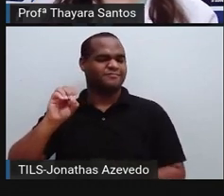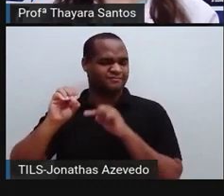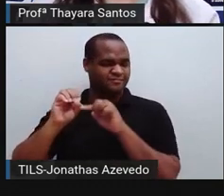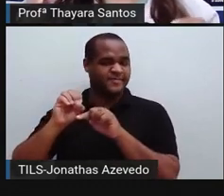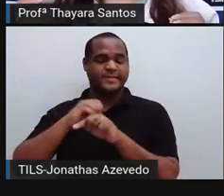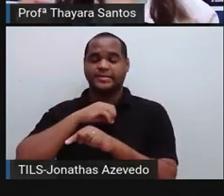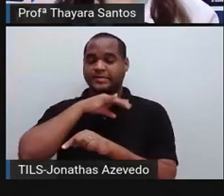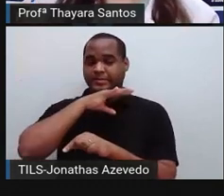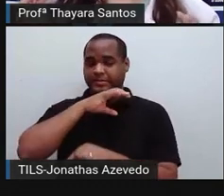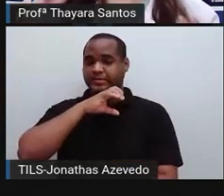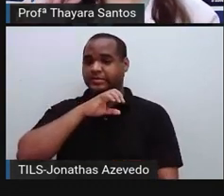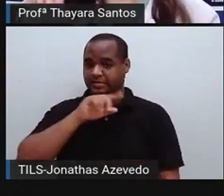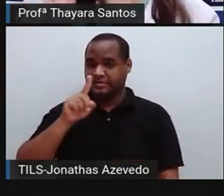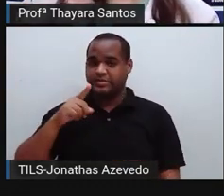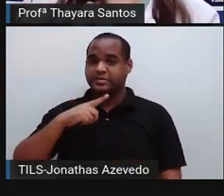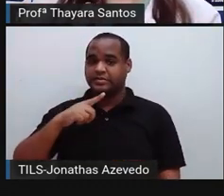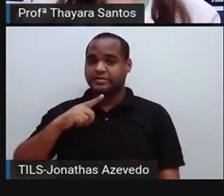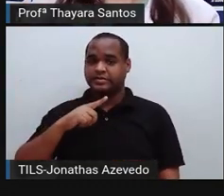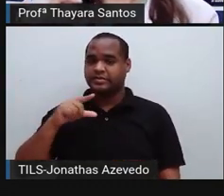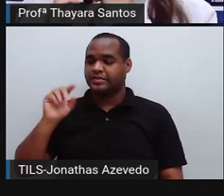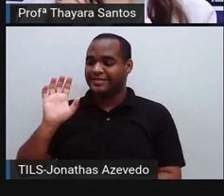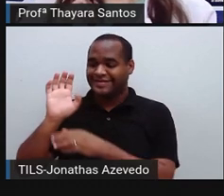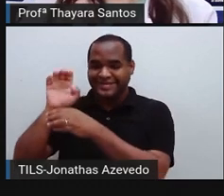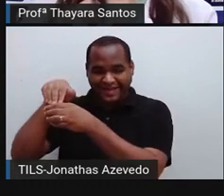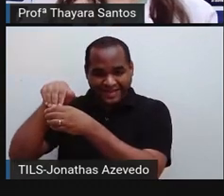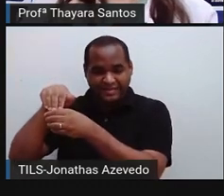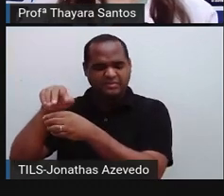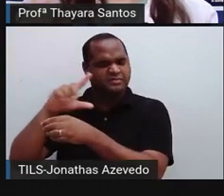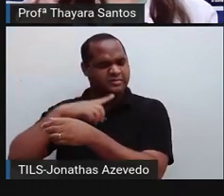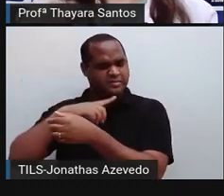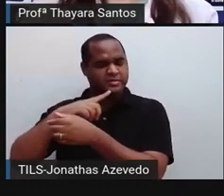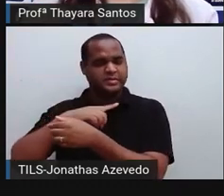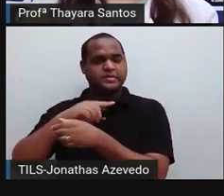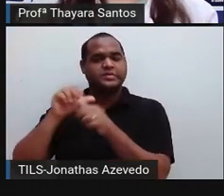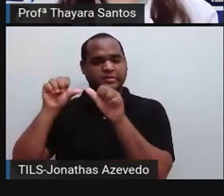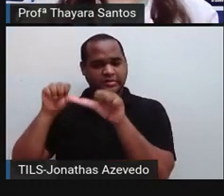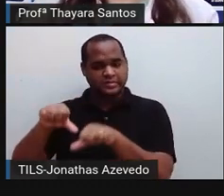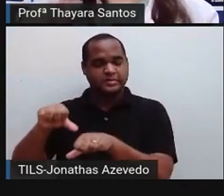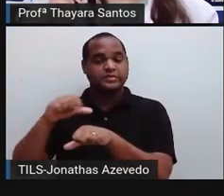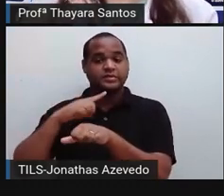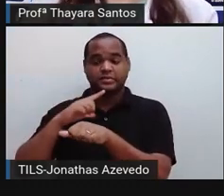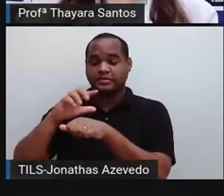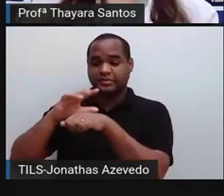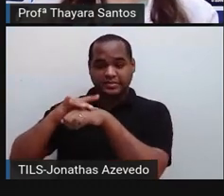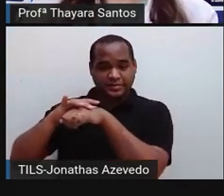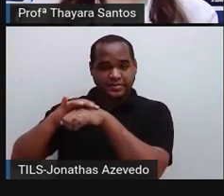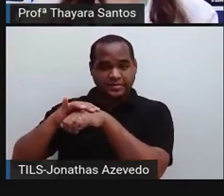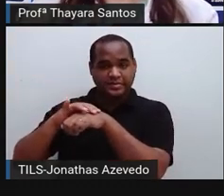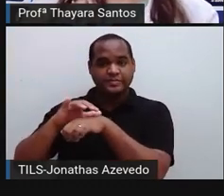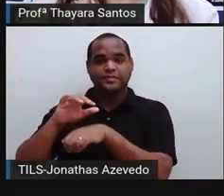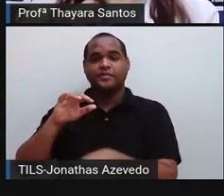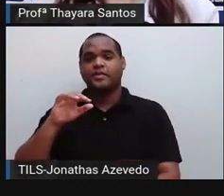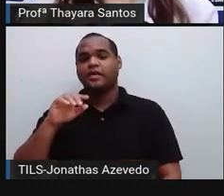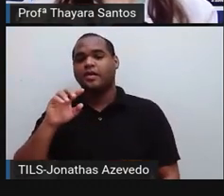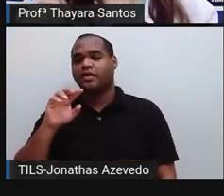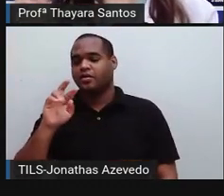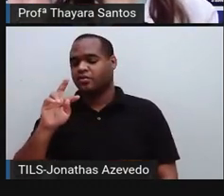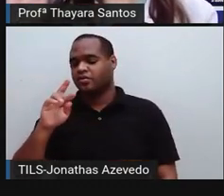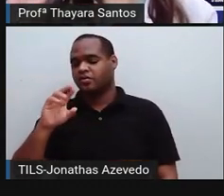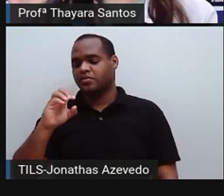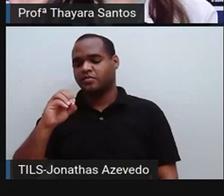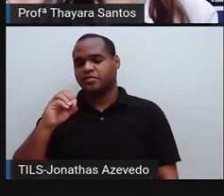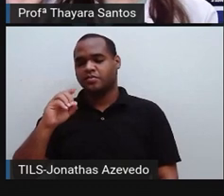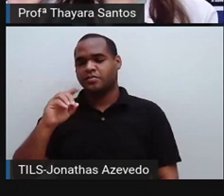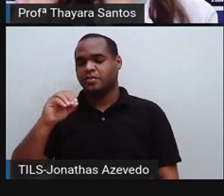barbeiro, ele tem ali no interior dele esse protozoário, que é o triponossoma cruzi. E esse